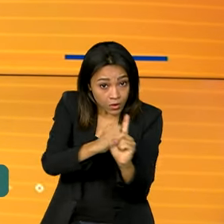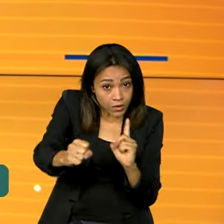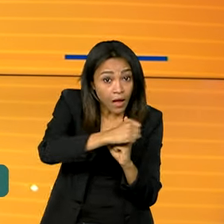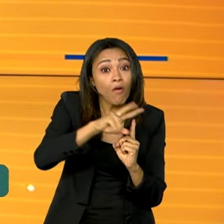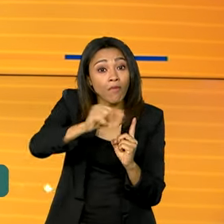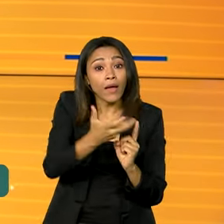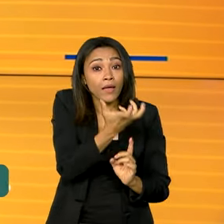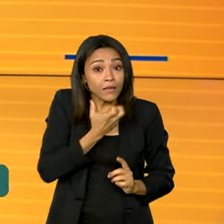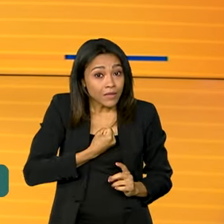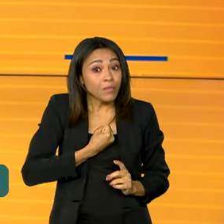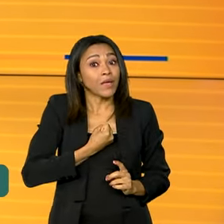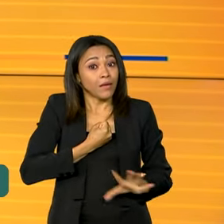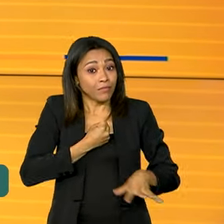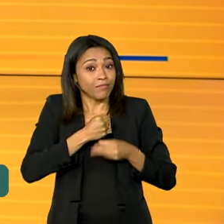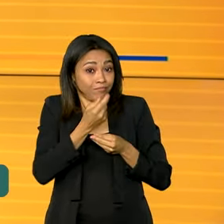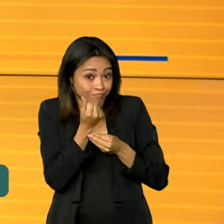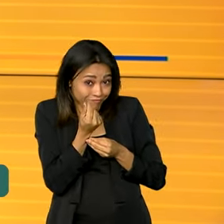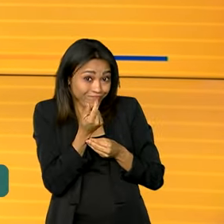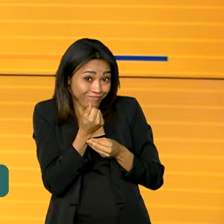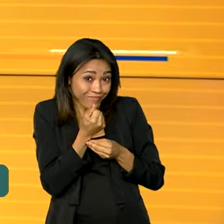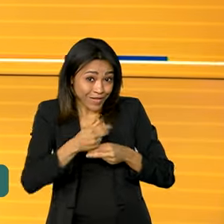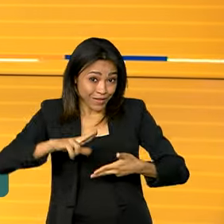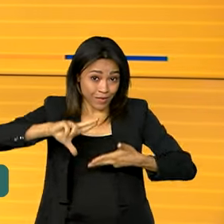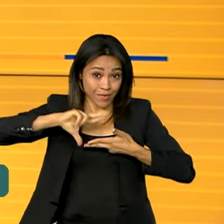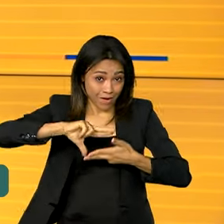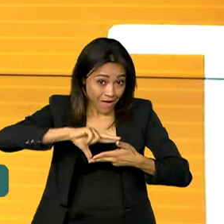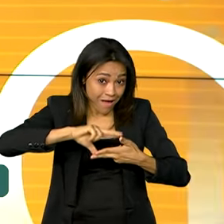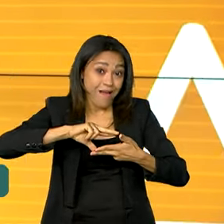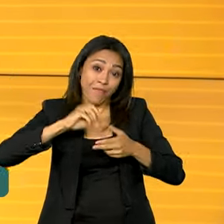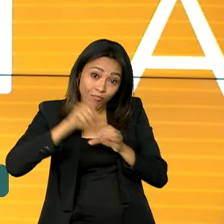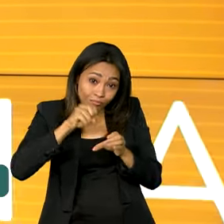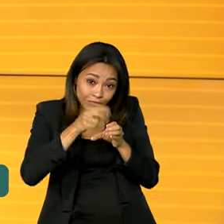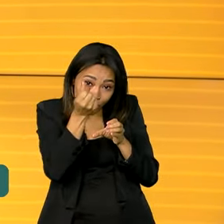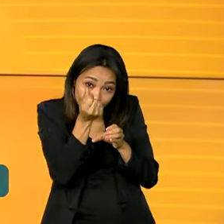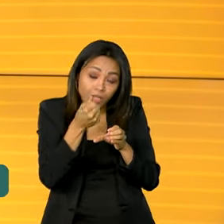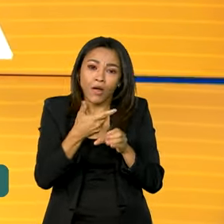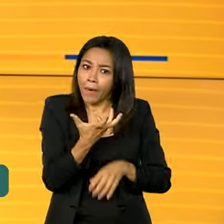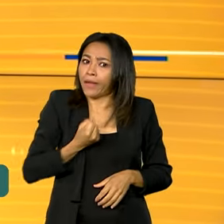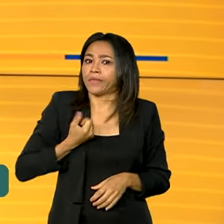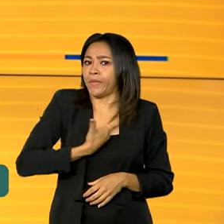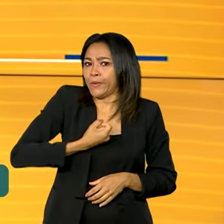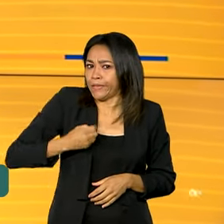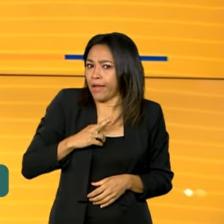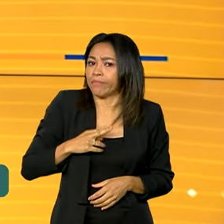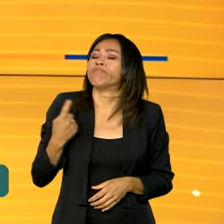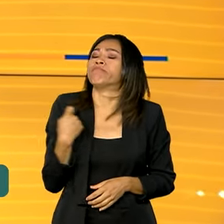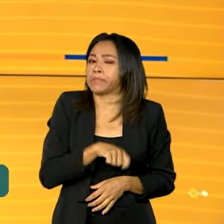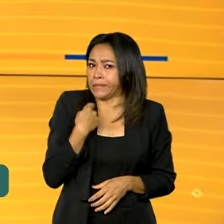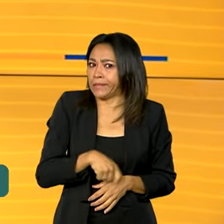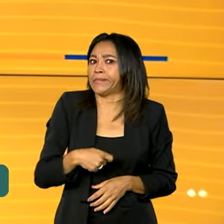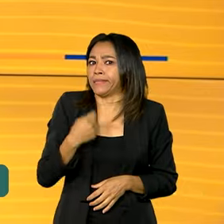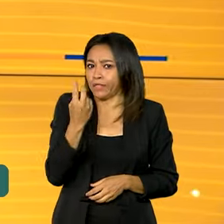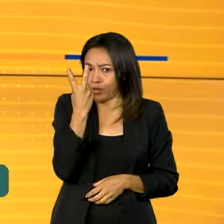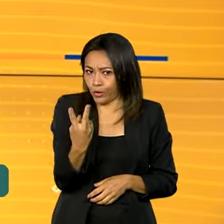recebem uma parcela extra do programa Pé de Meia. Mas, atenção, para receber o valor de 200 reais, é necessário comparecer